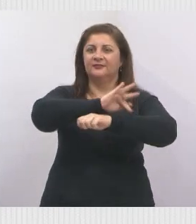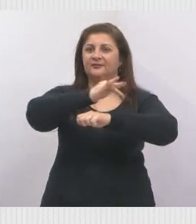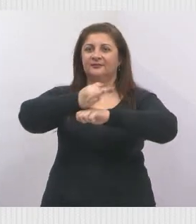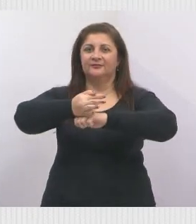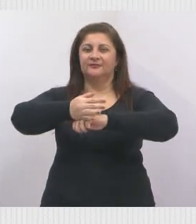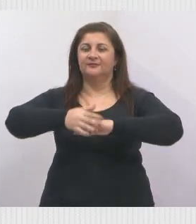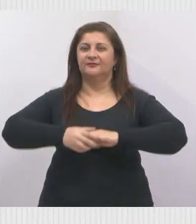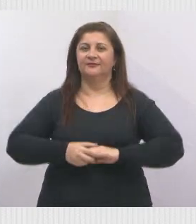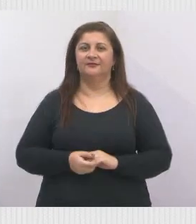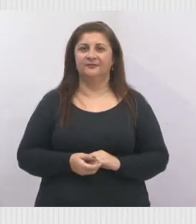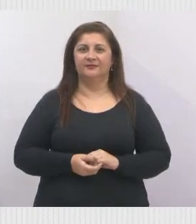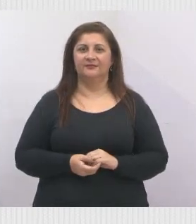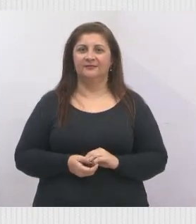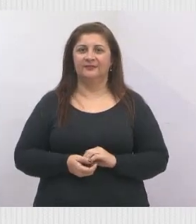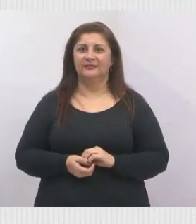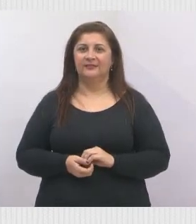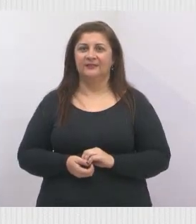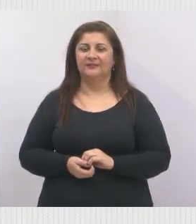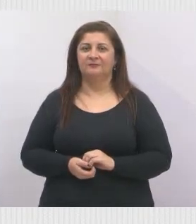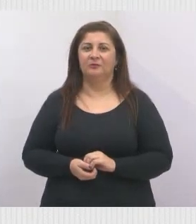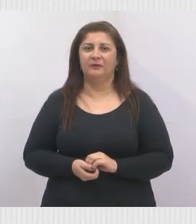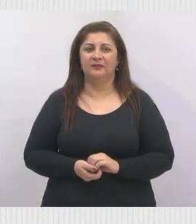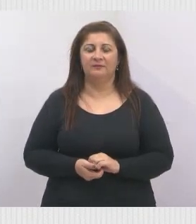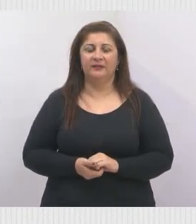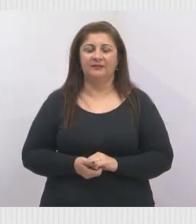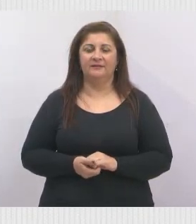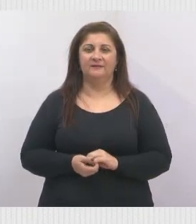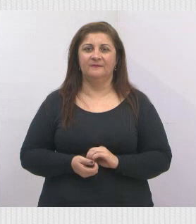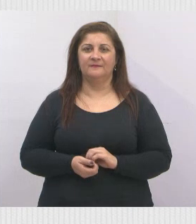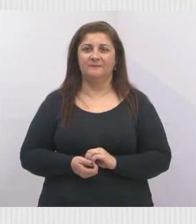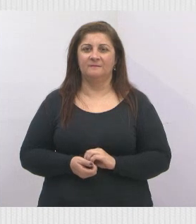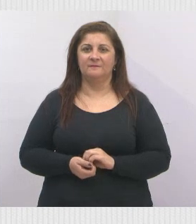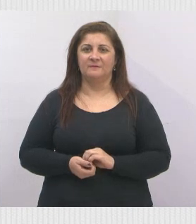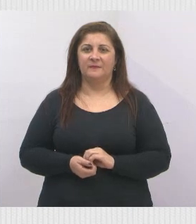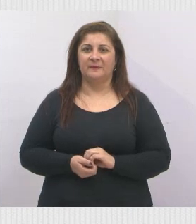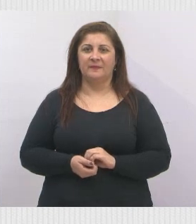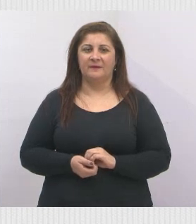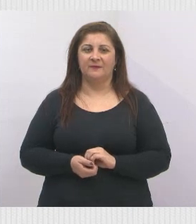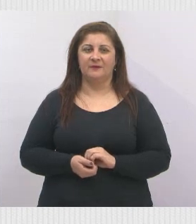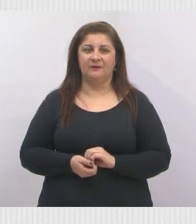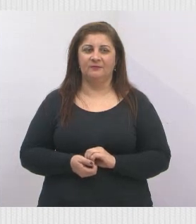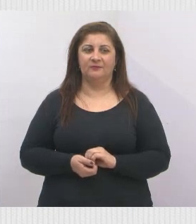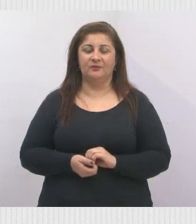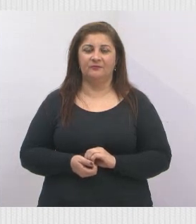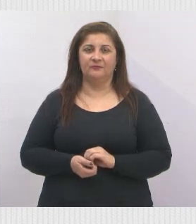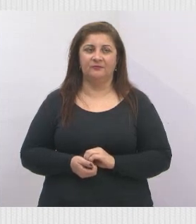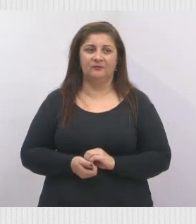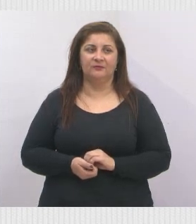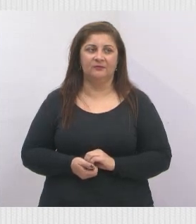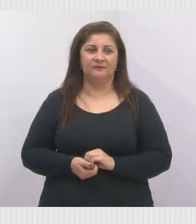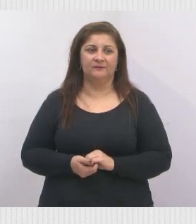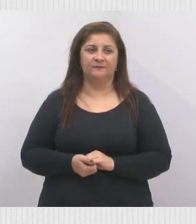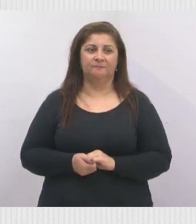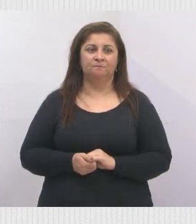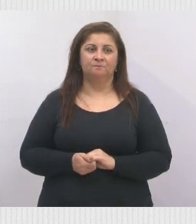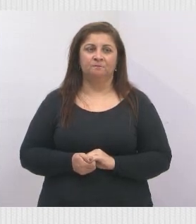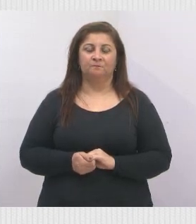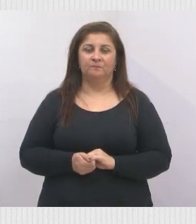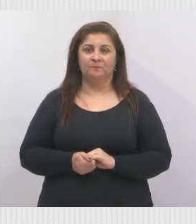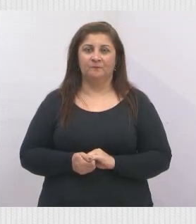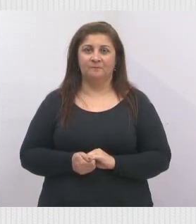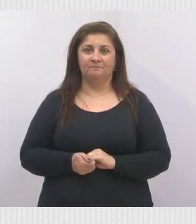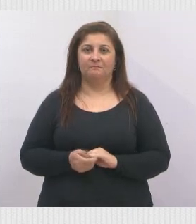mais de 500 Fuscas. Então, fica o convite aí. Será no Parque da Cidade também, tá?